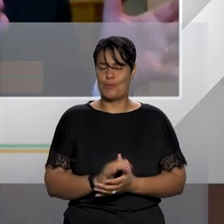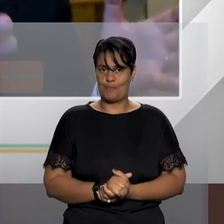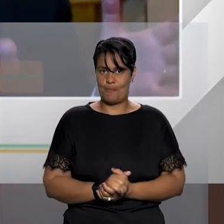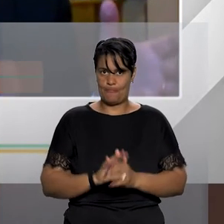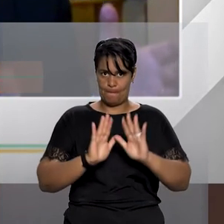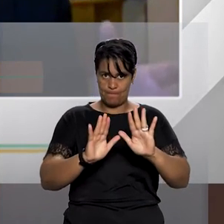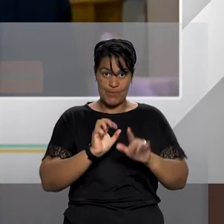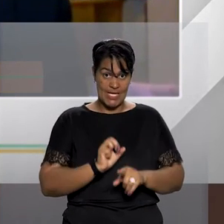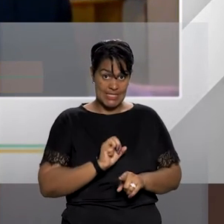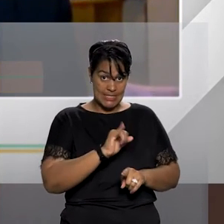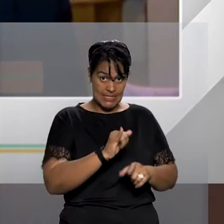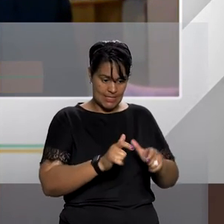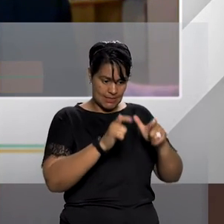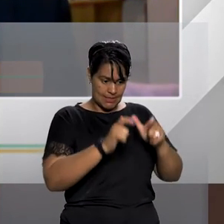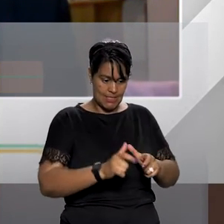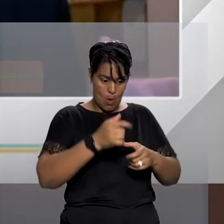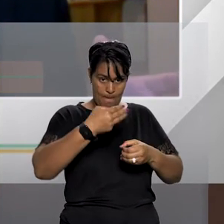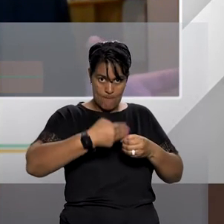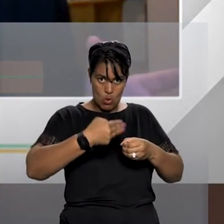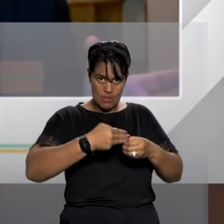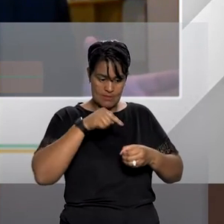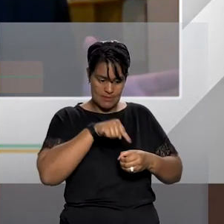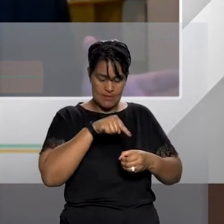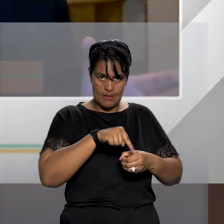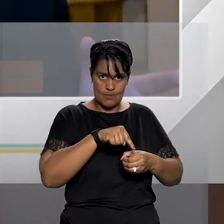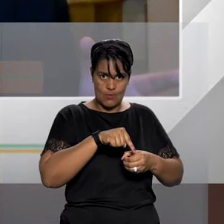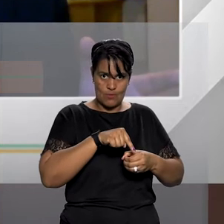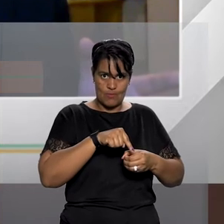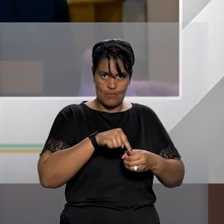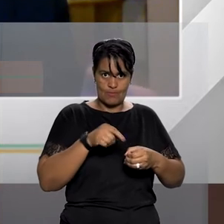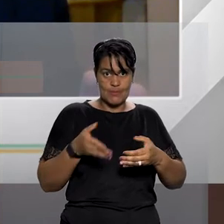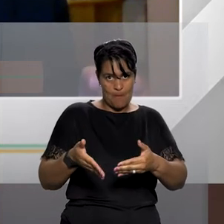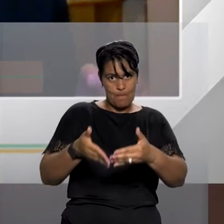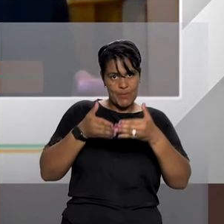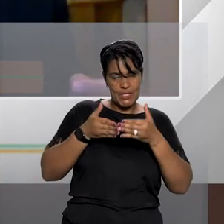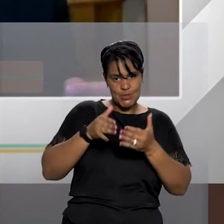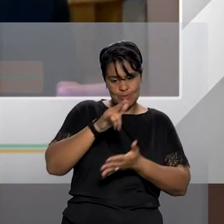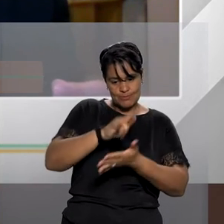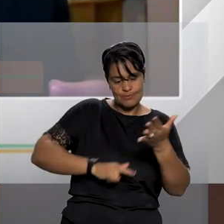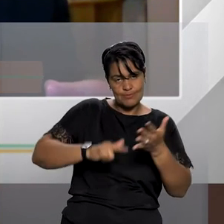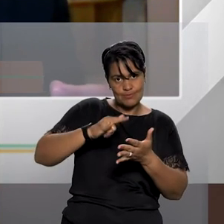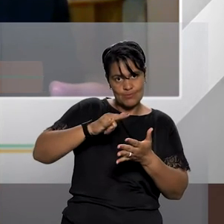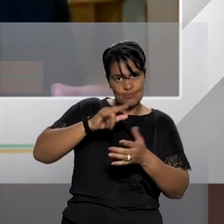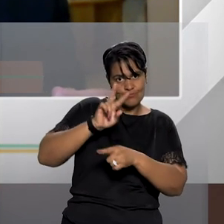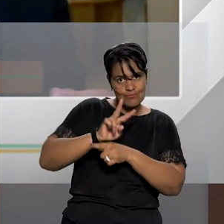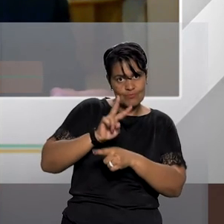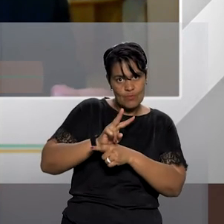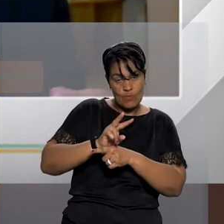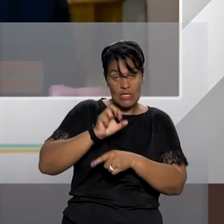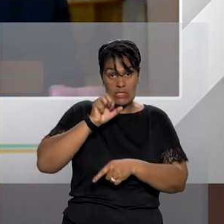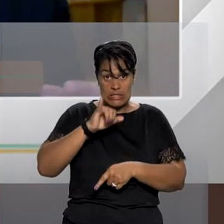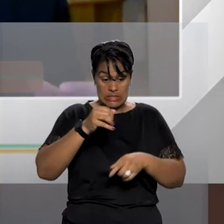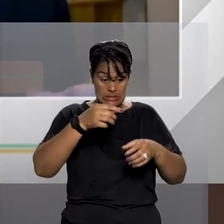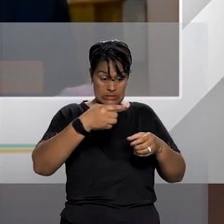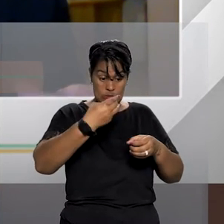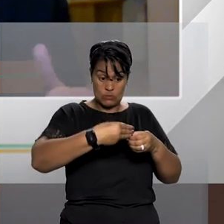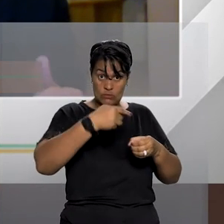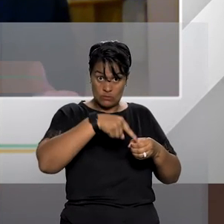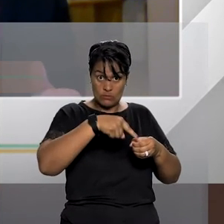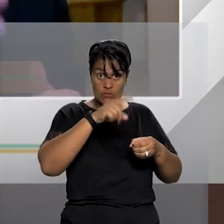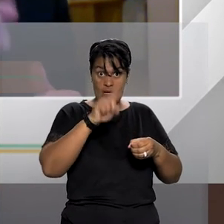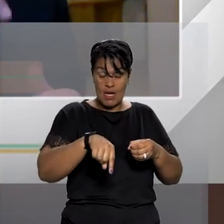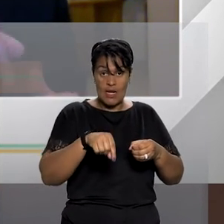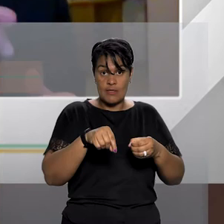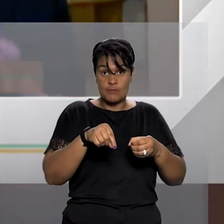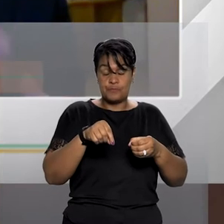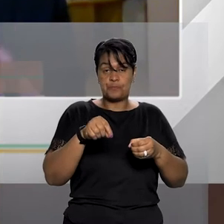município aonde está se solicitando aquela medida protetiva se esse municídio ele é sede da comarca ou